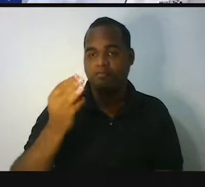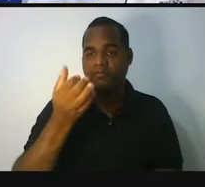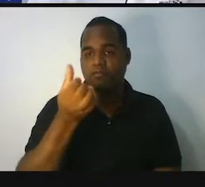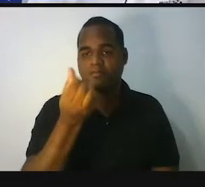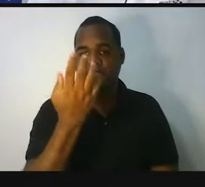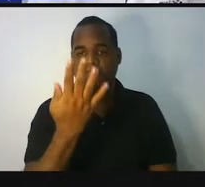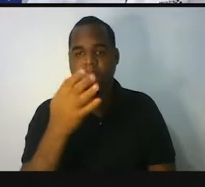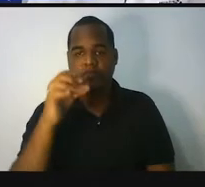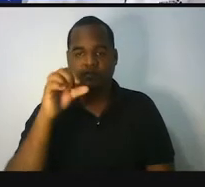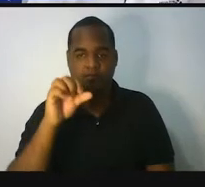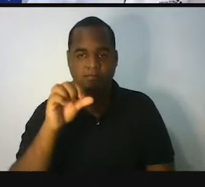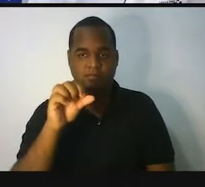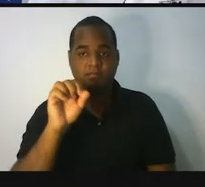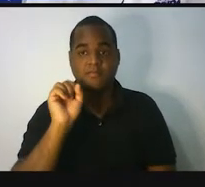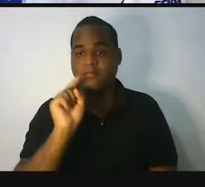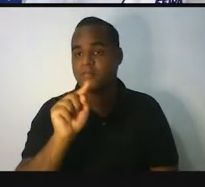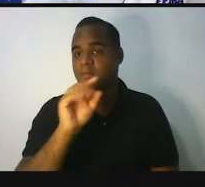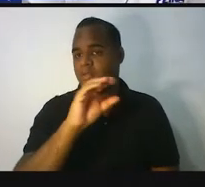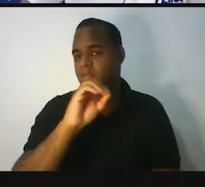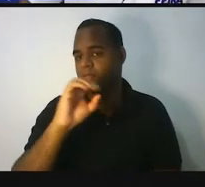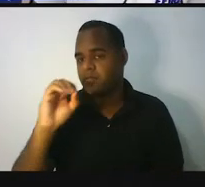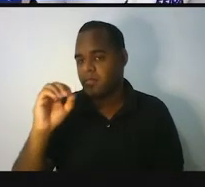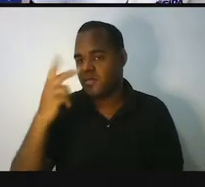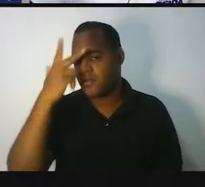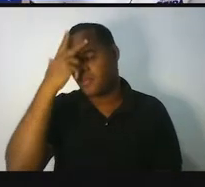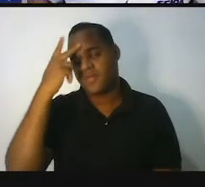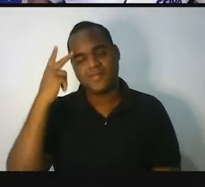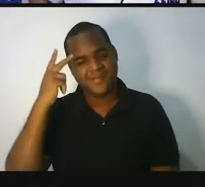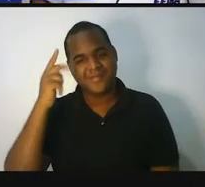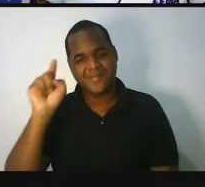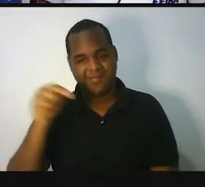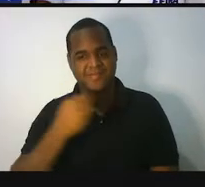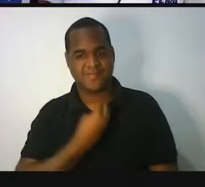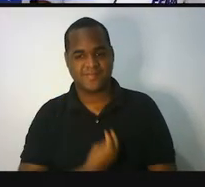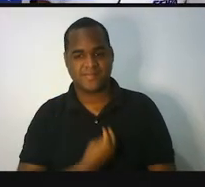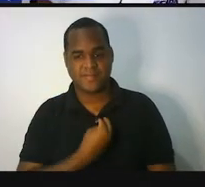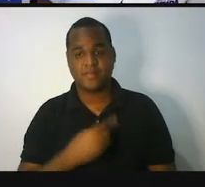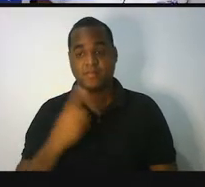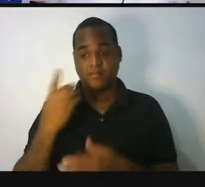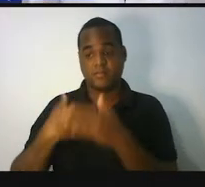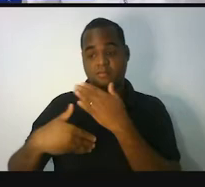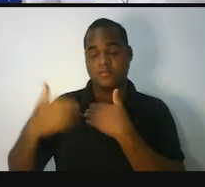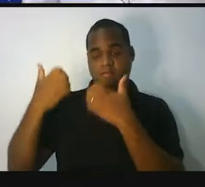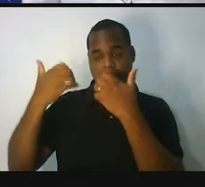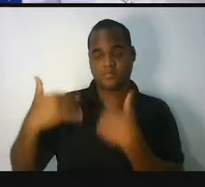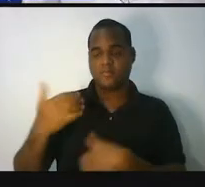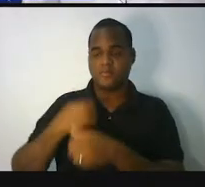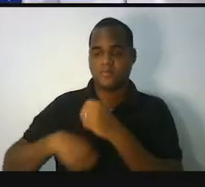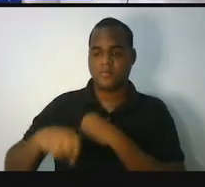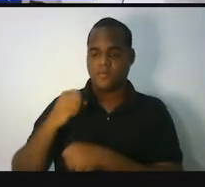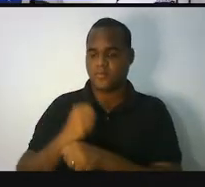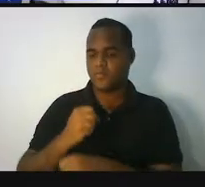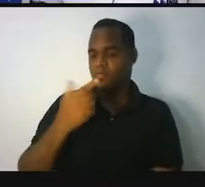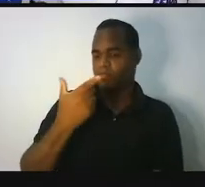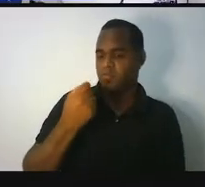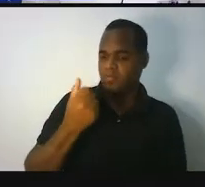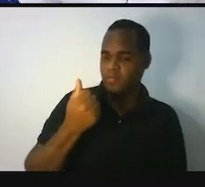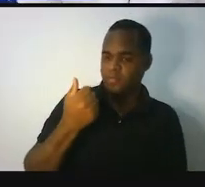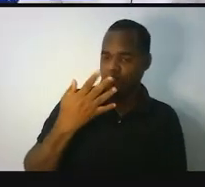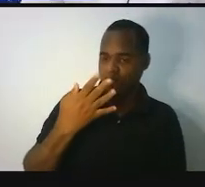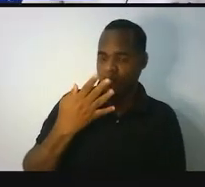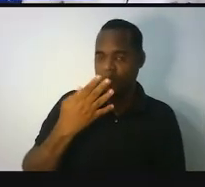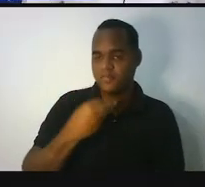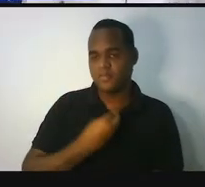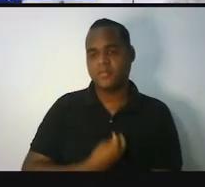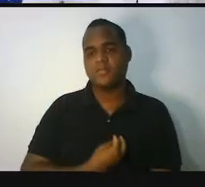649 mil pessoas que habitavam o país da Nigéria no